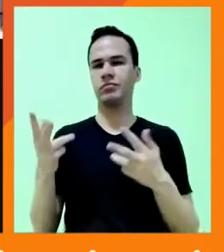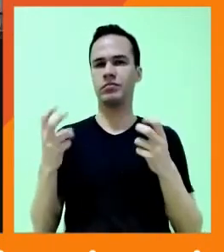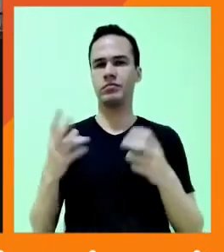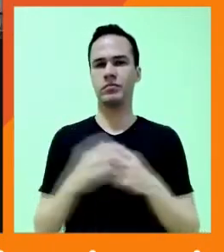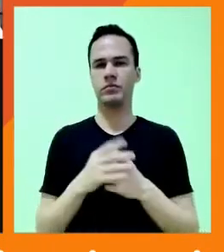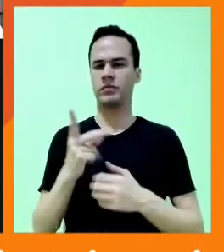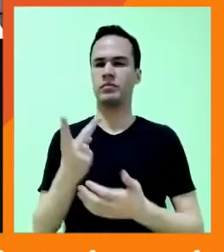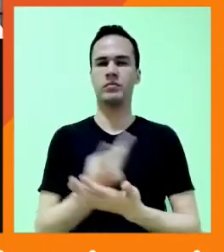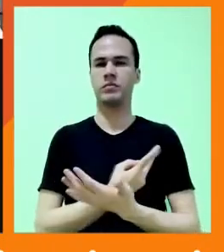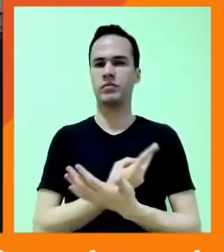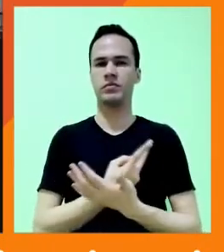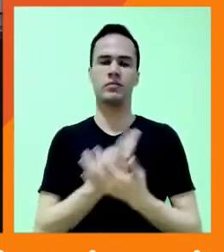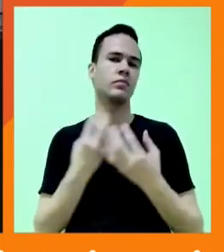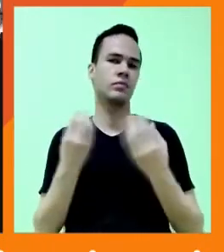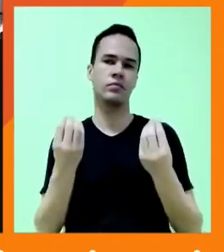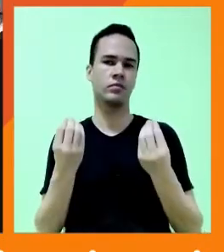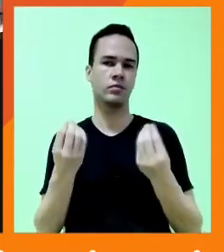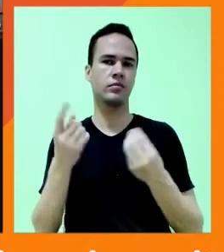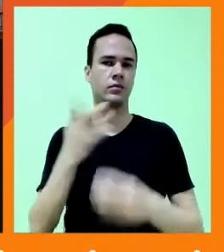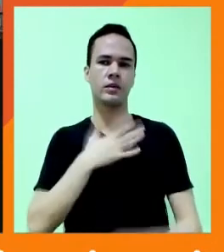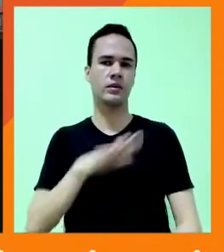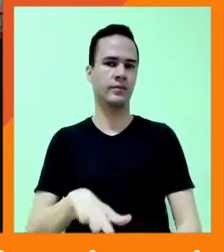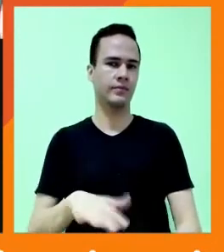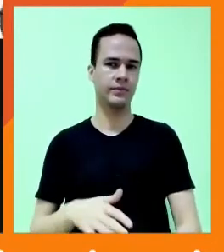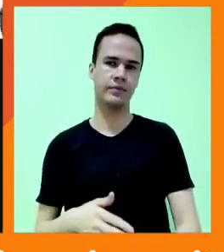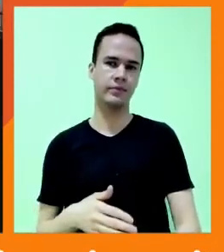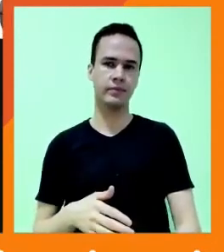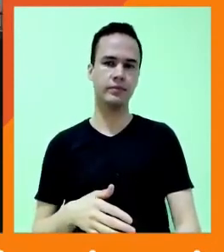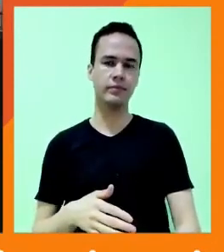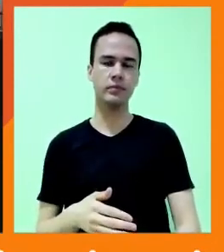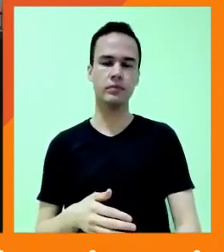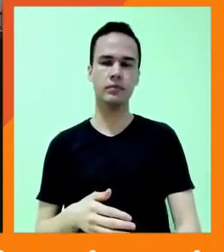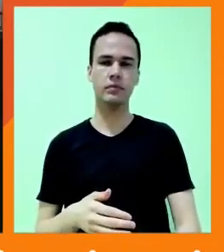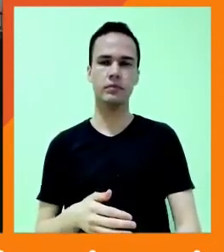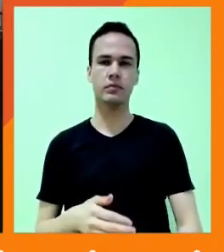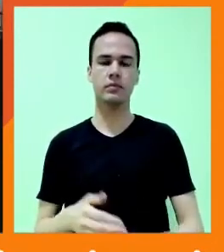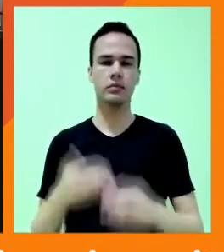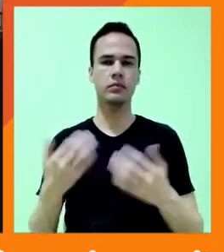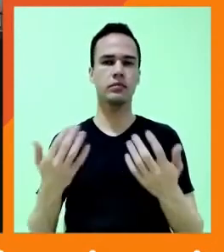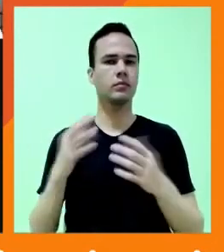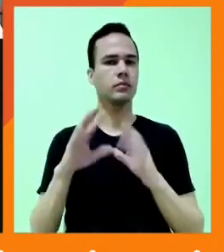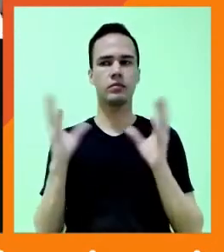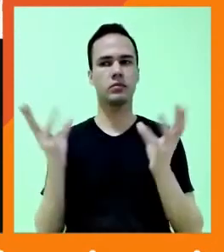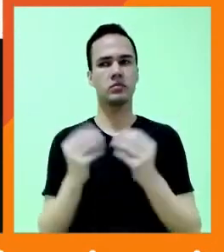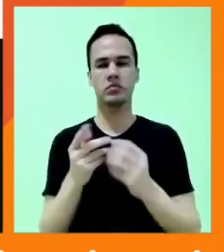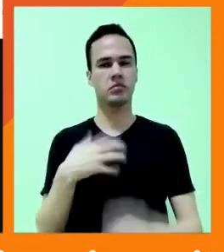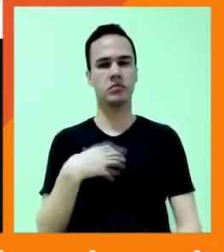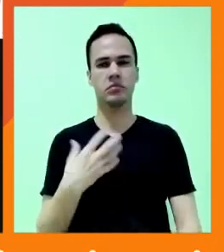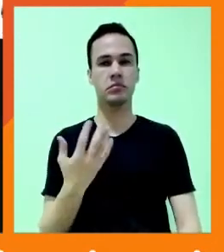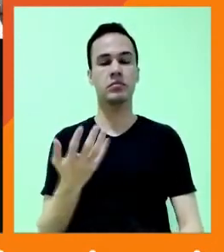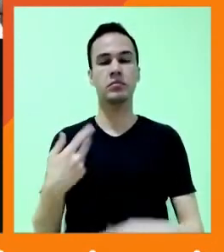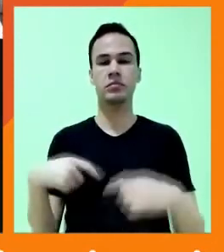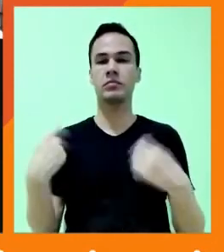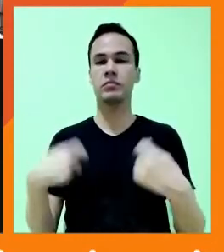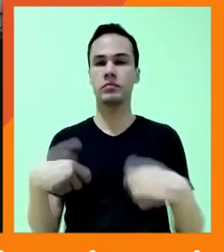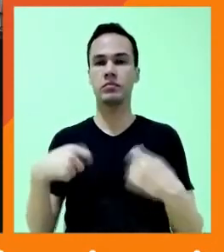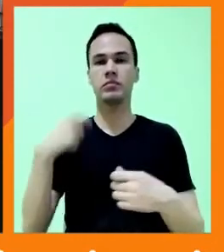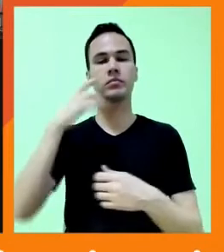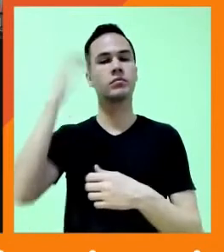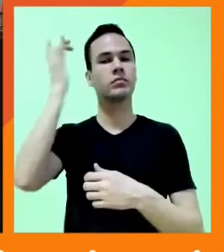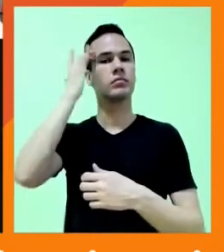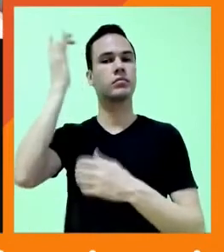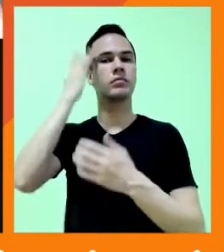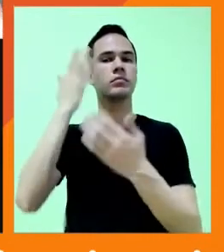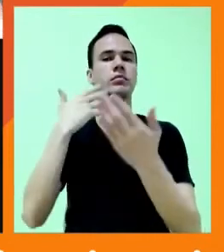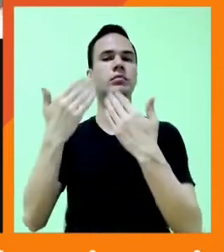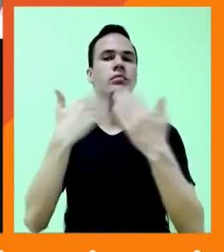tem jeito, é uma insatisfação completamente que toma todos nós. Então, a gente precisa amadurecer essas conversas, usar a